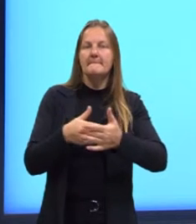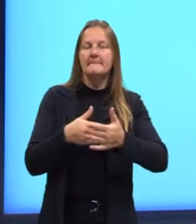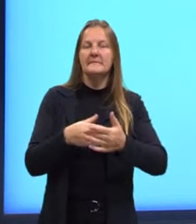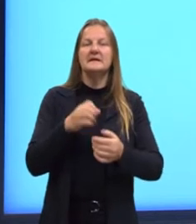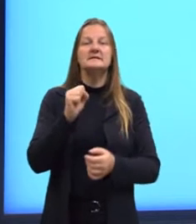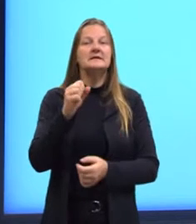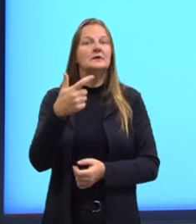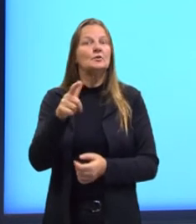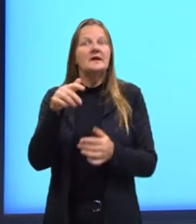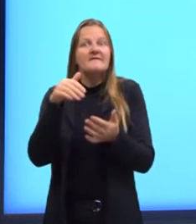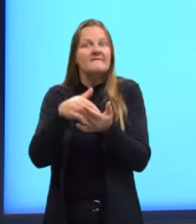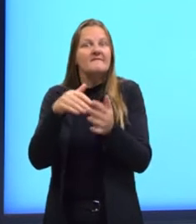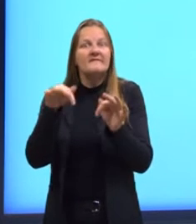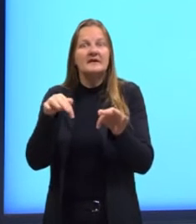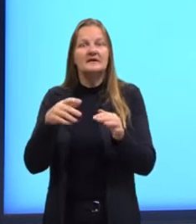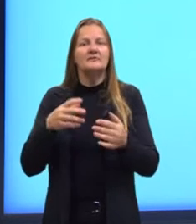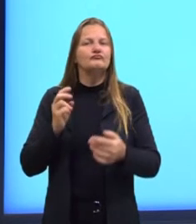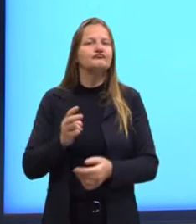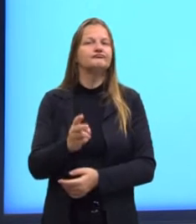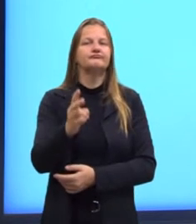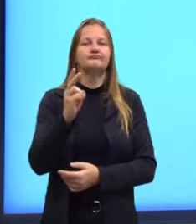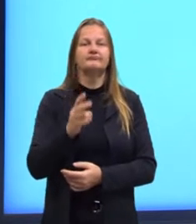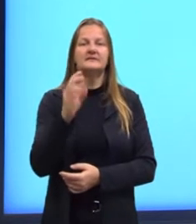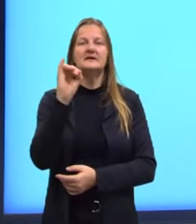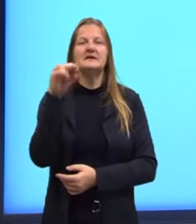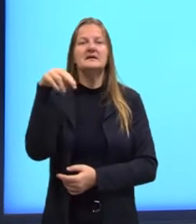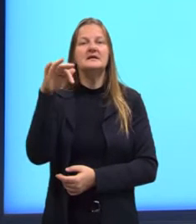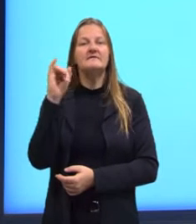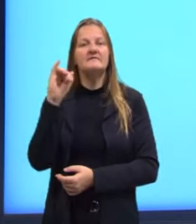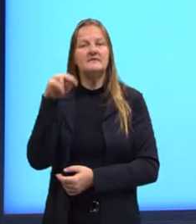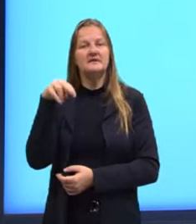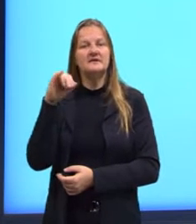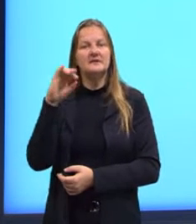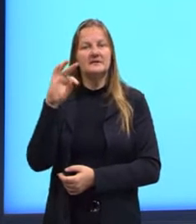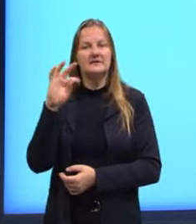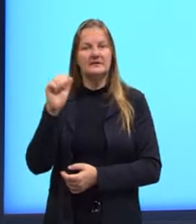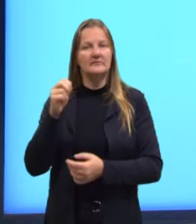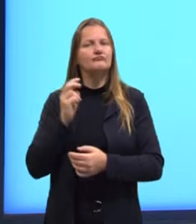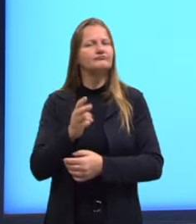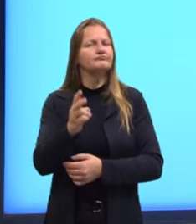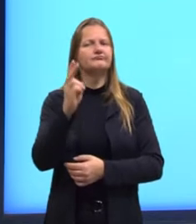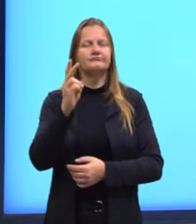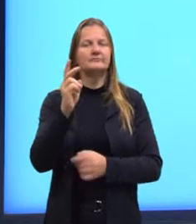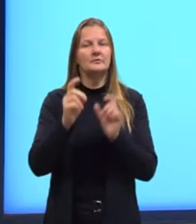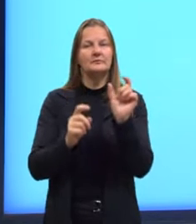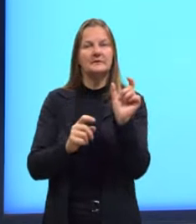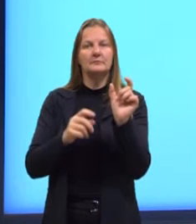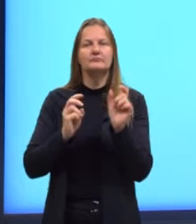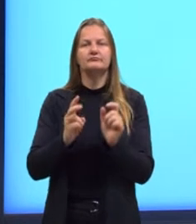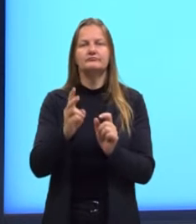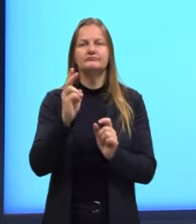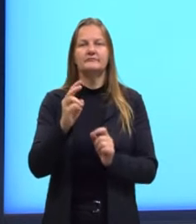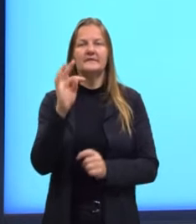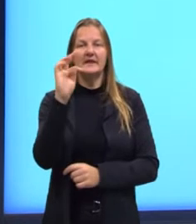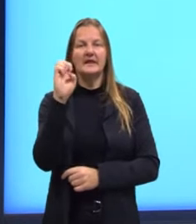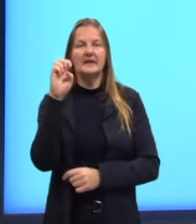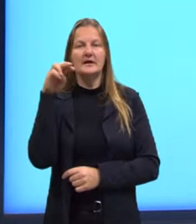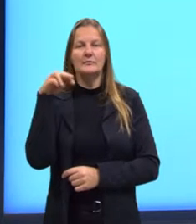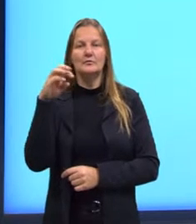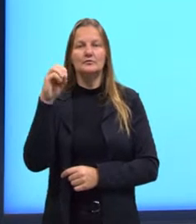ilimitada de termos, nós chamamos a sequência de infinita. Outro tipo de